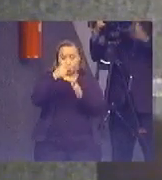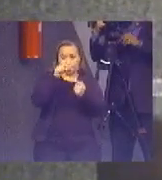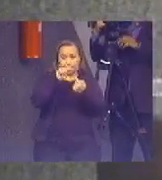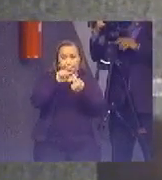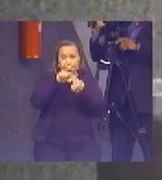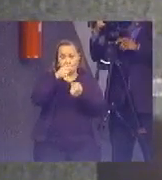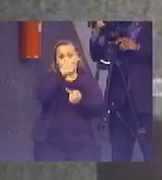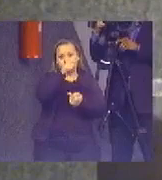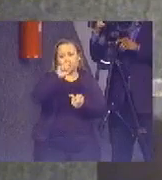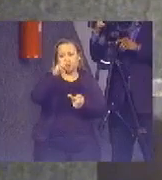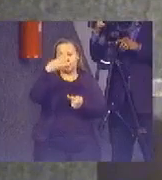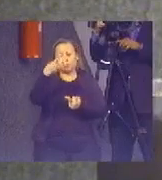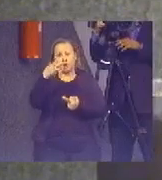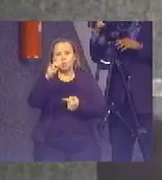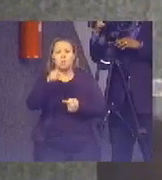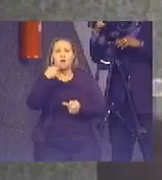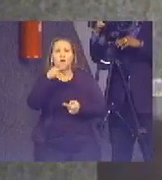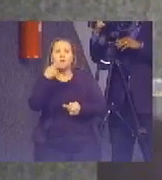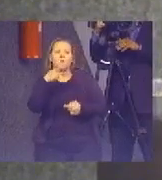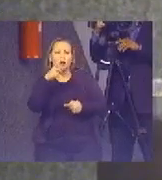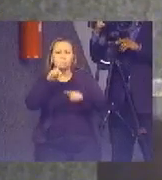sustentáveis de produção de alimentos.